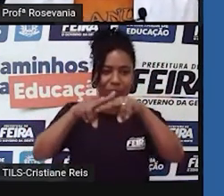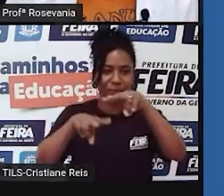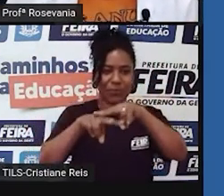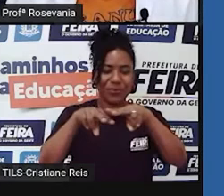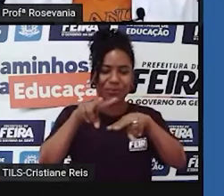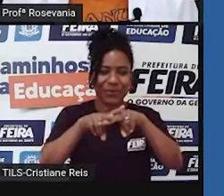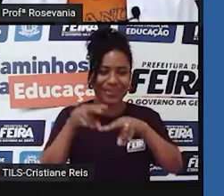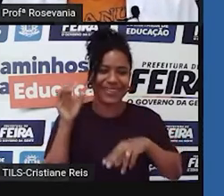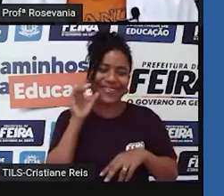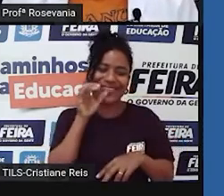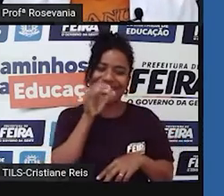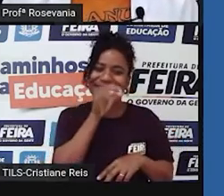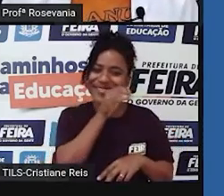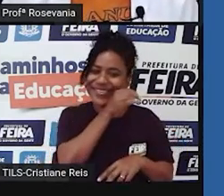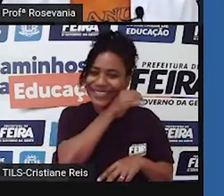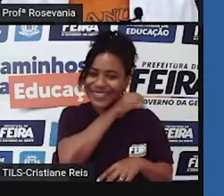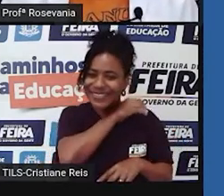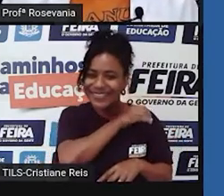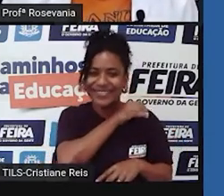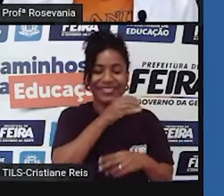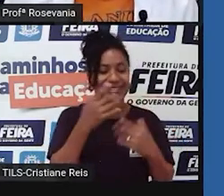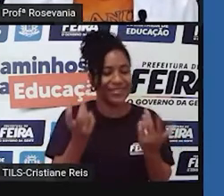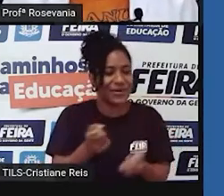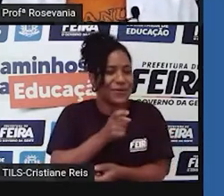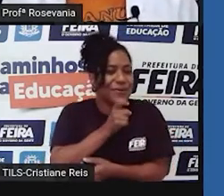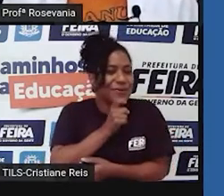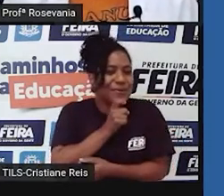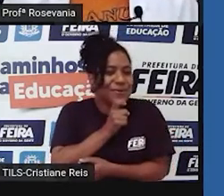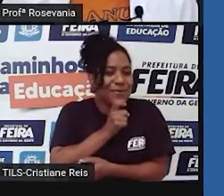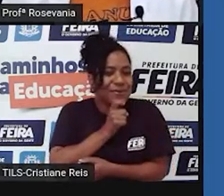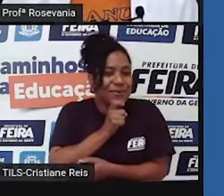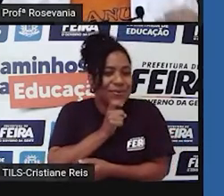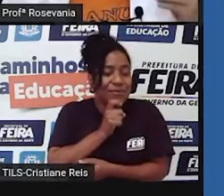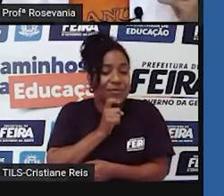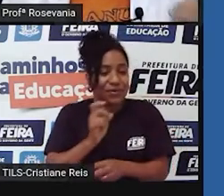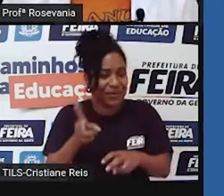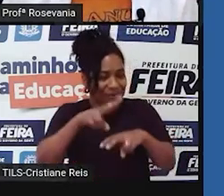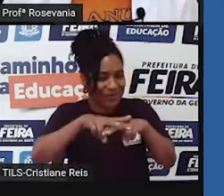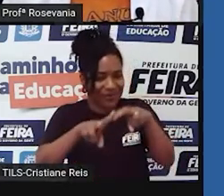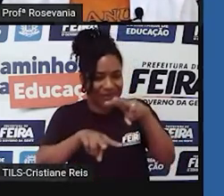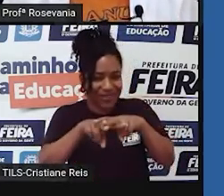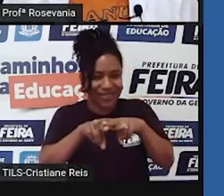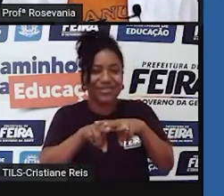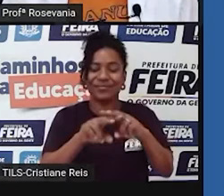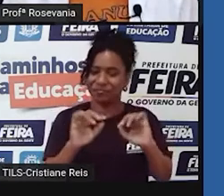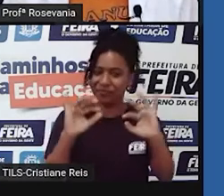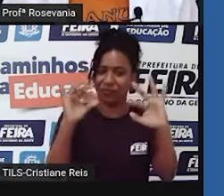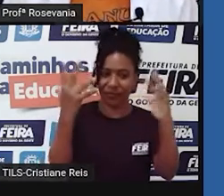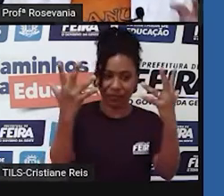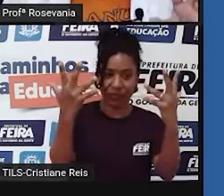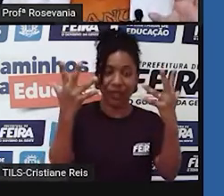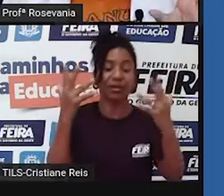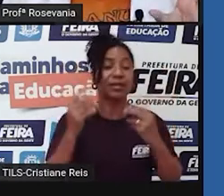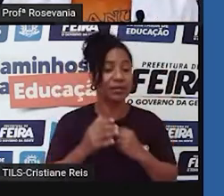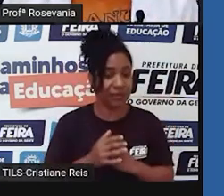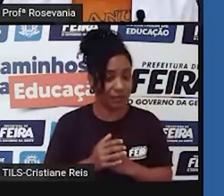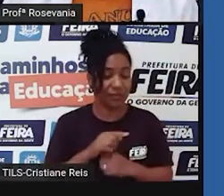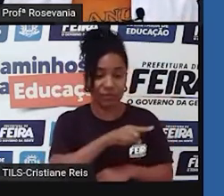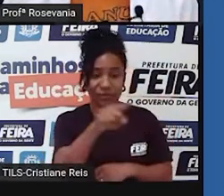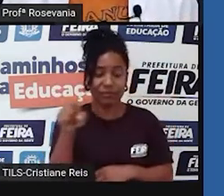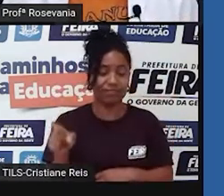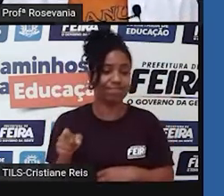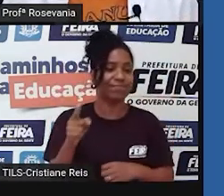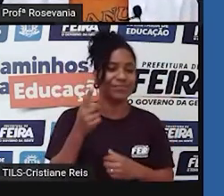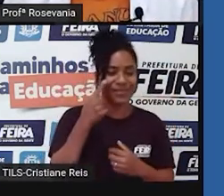coraçãozinho, né, principalmente nas noites frias de São João. Então, já, vocês já vão sentindo mais ou menos aí qual o